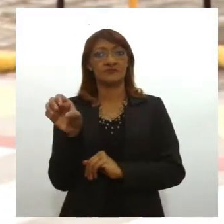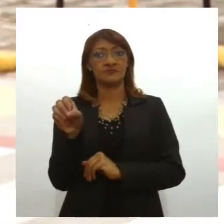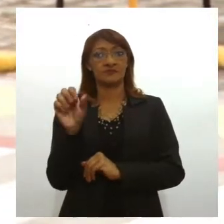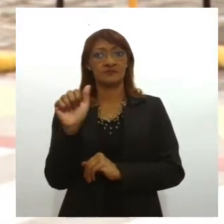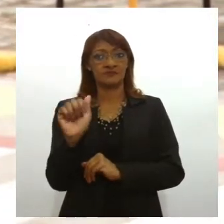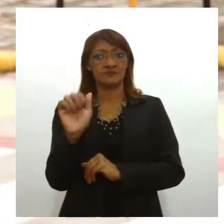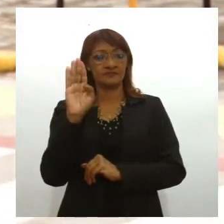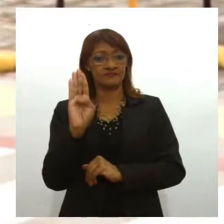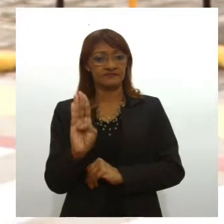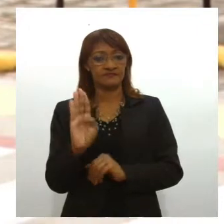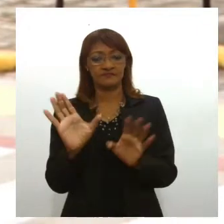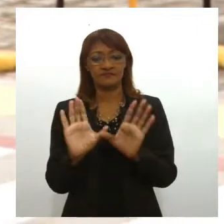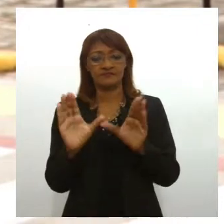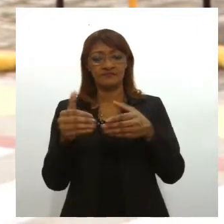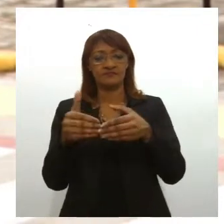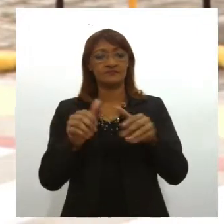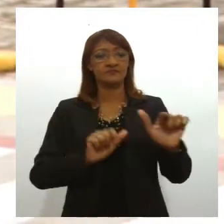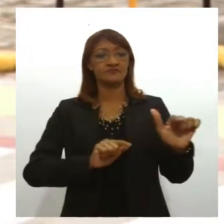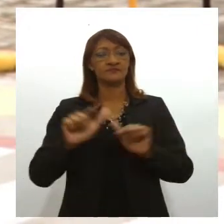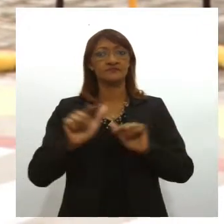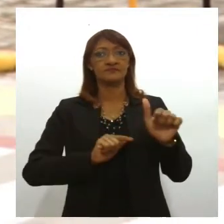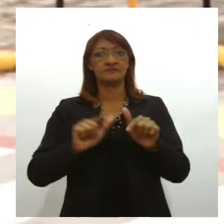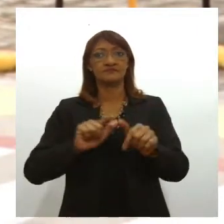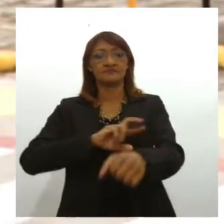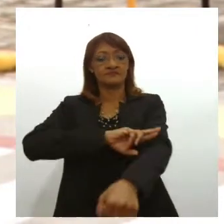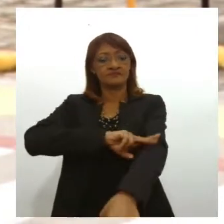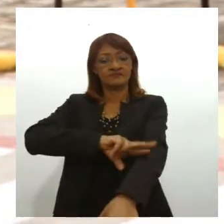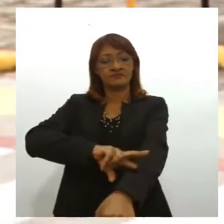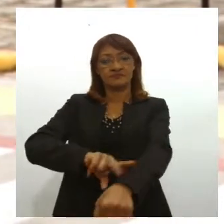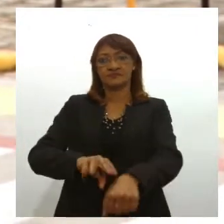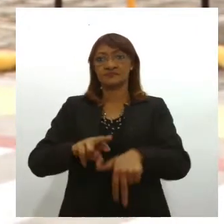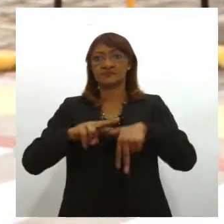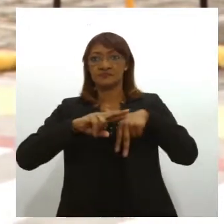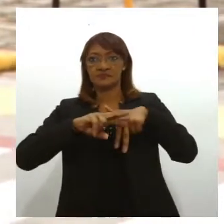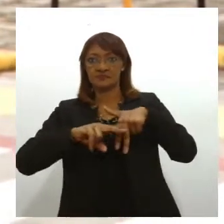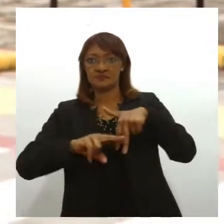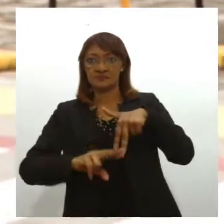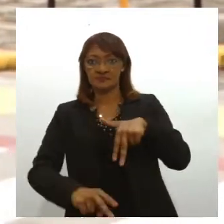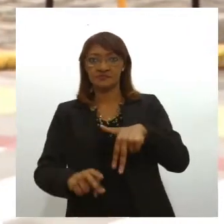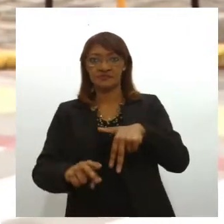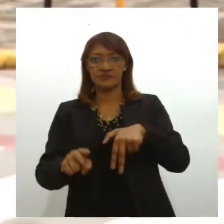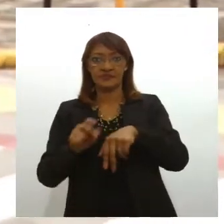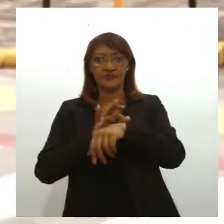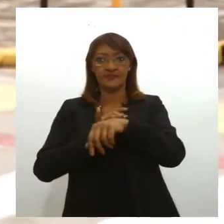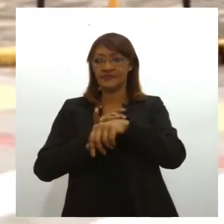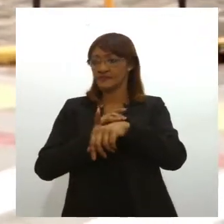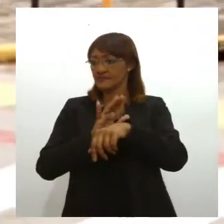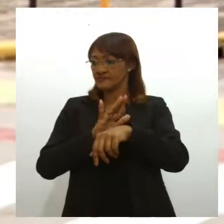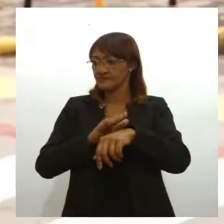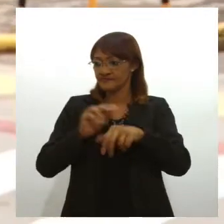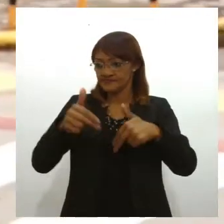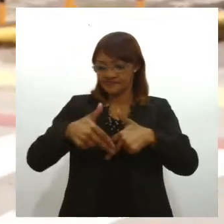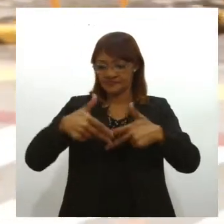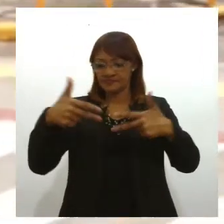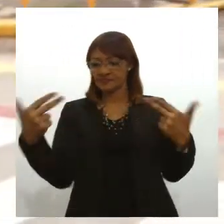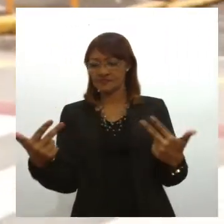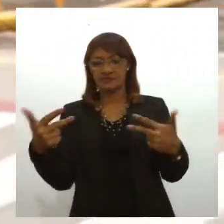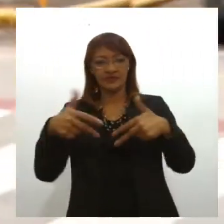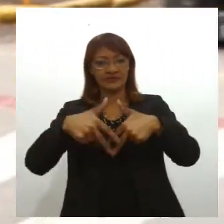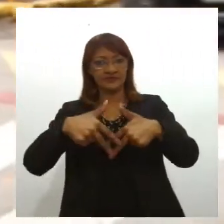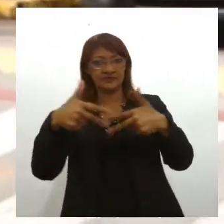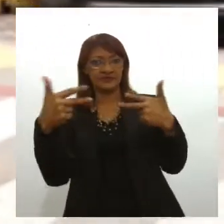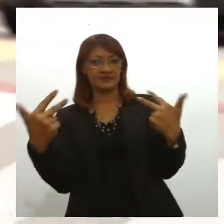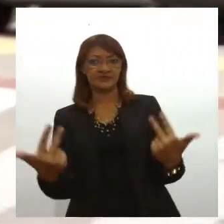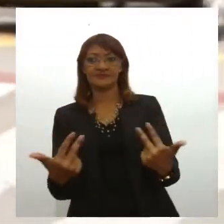por meio do grupo de trabalho Raça, Gênero e Etnia. A gente veio conversar aqui com Carla Caroline de Oliveira,